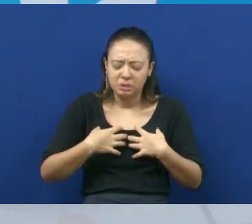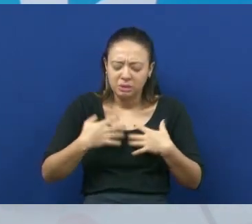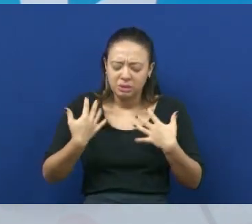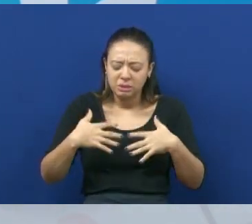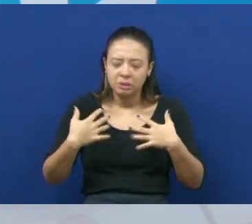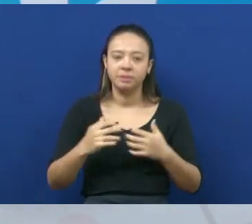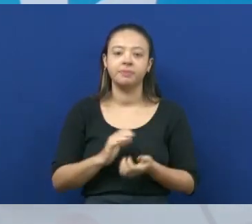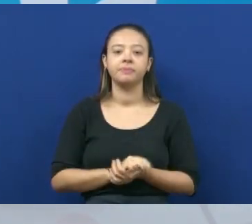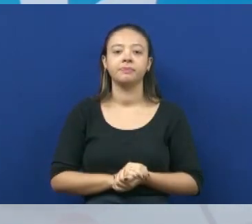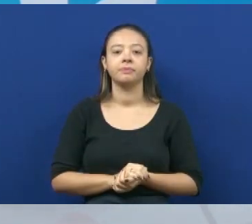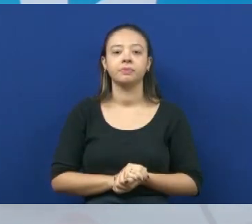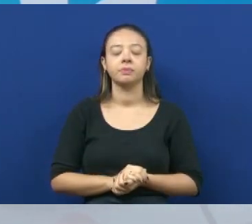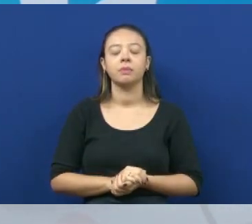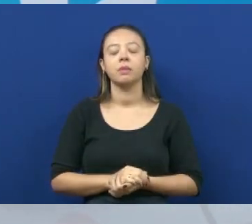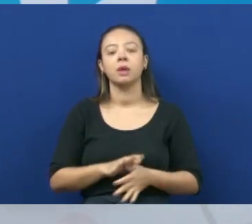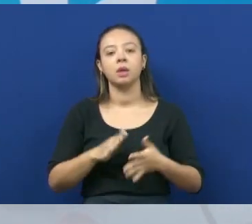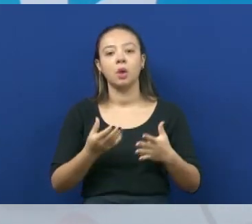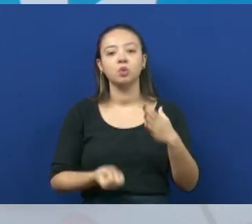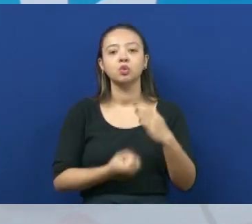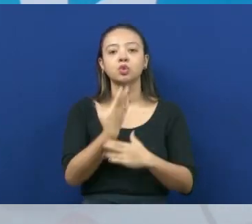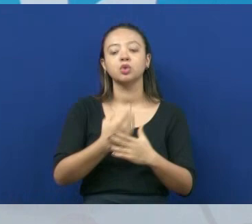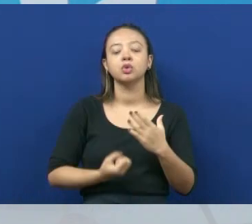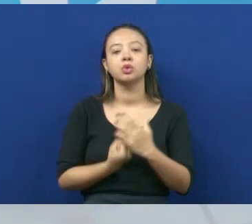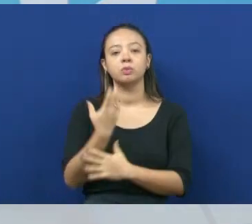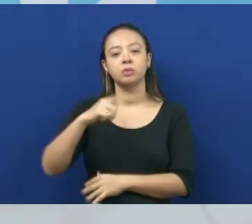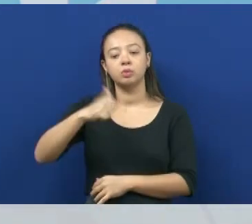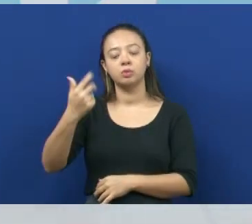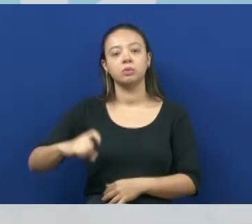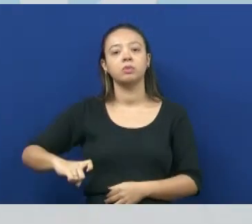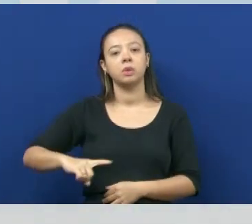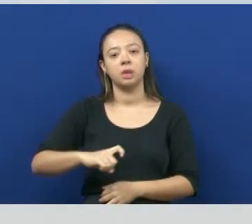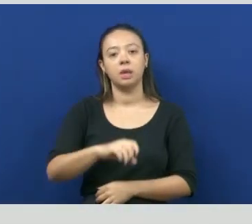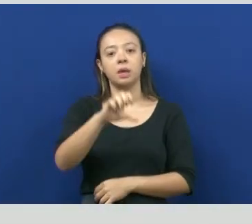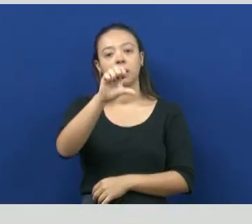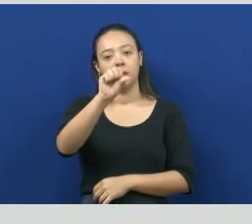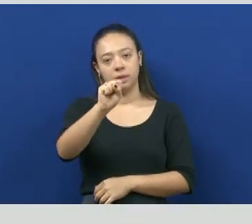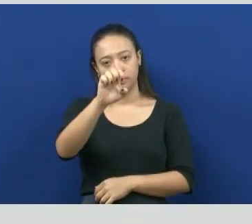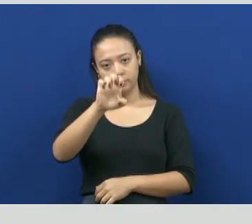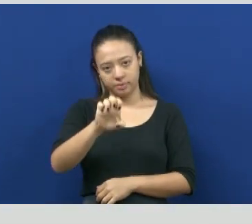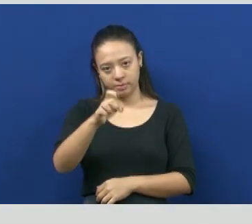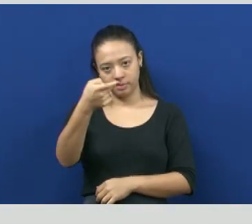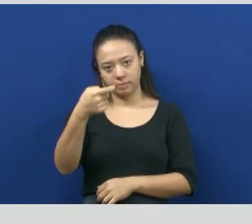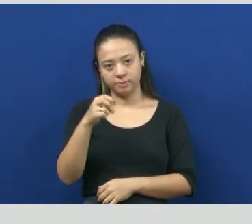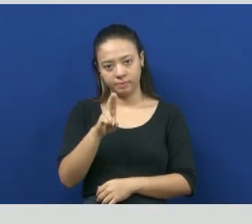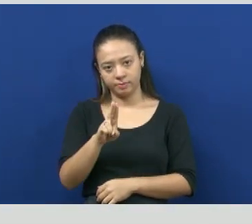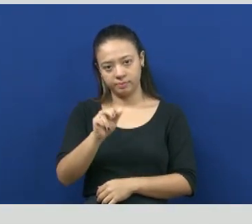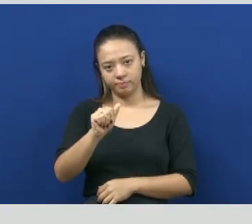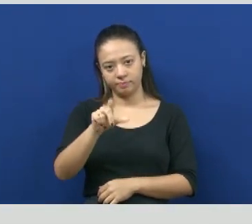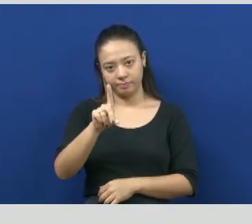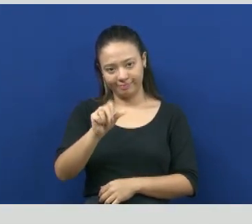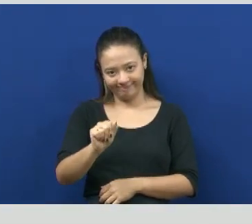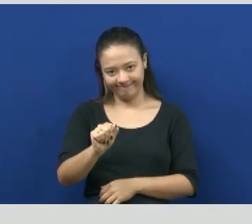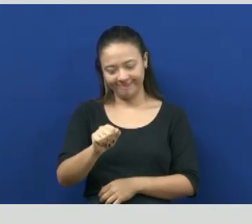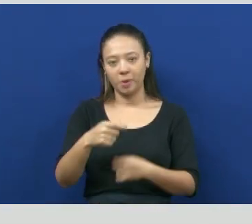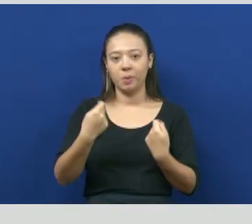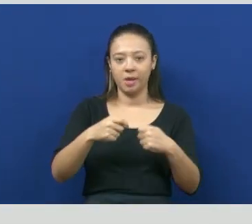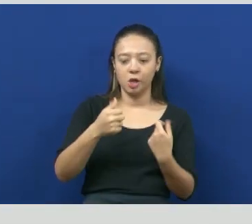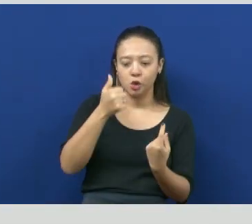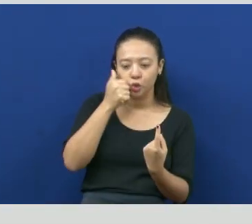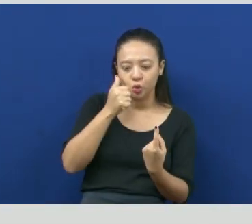A reprodução sexuada das bactérias, ela é a reprodução